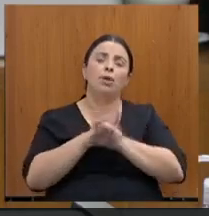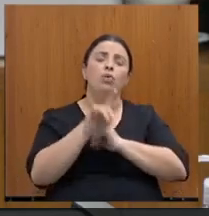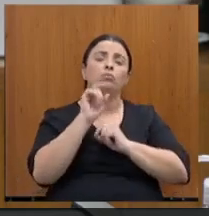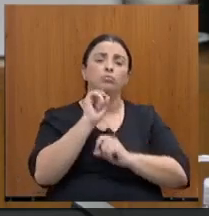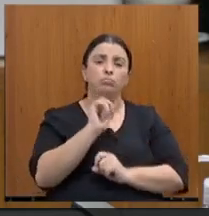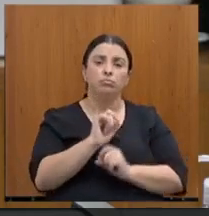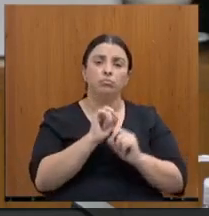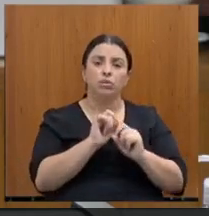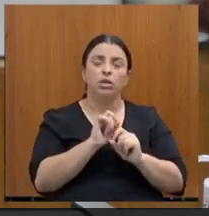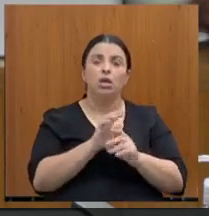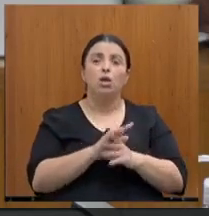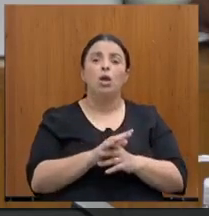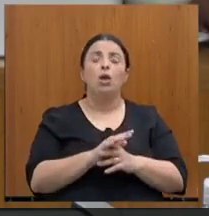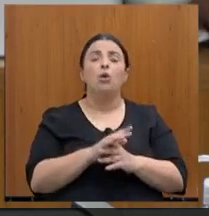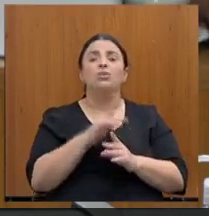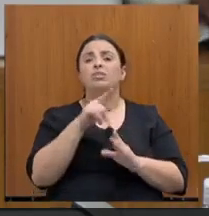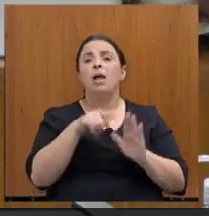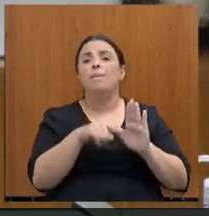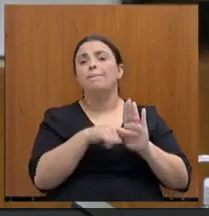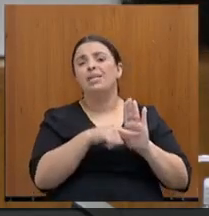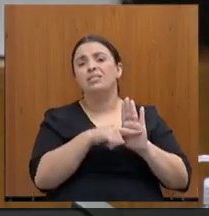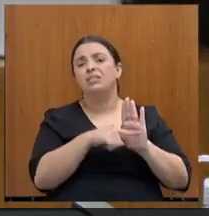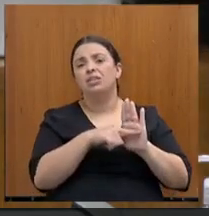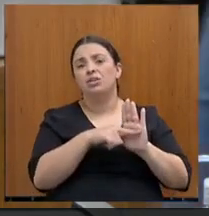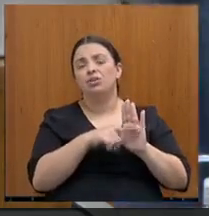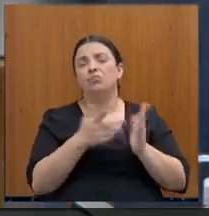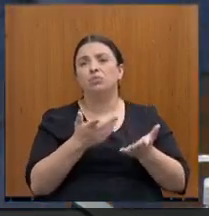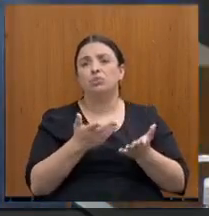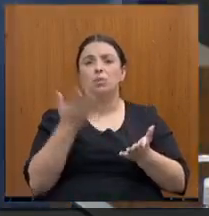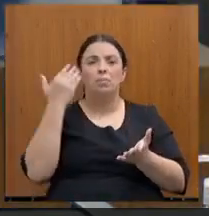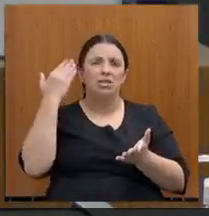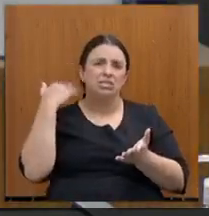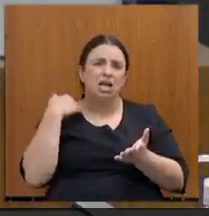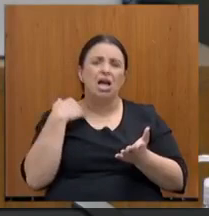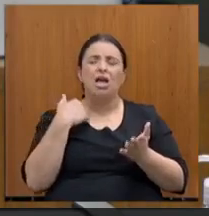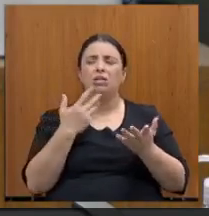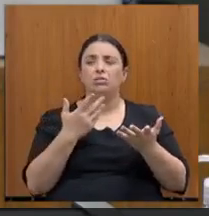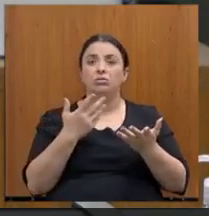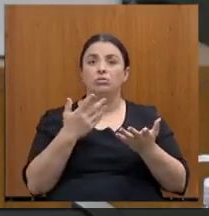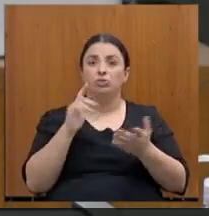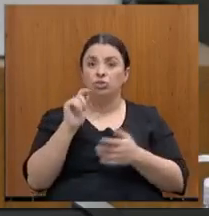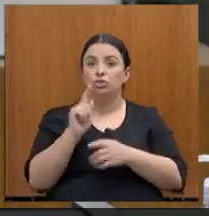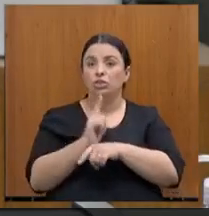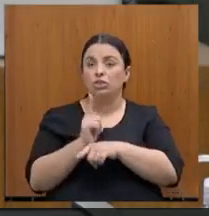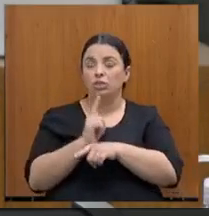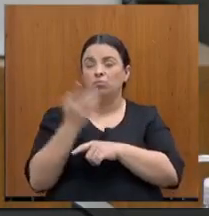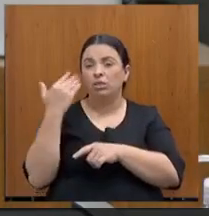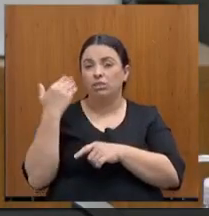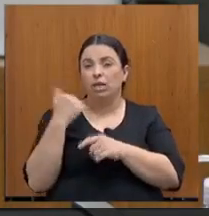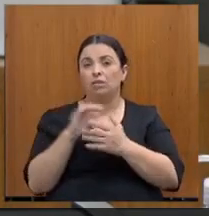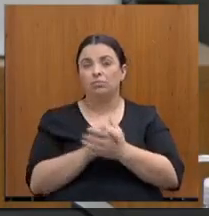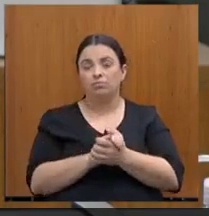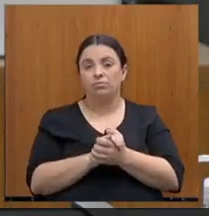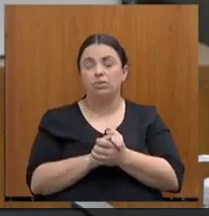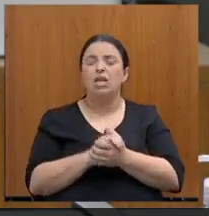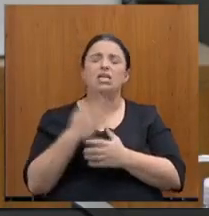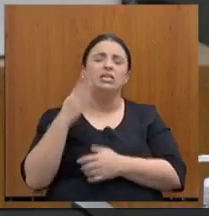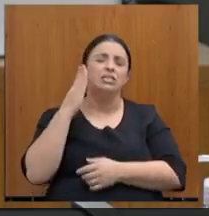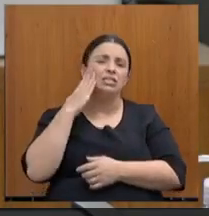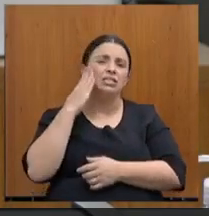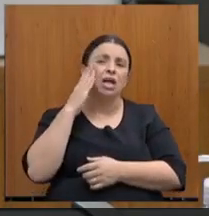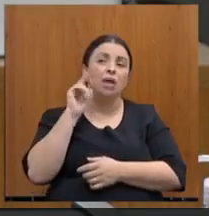relação aos passivos deixados pela gestão anterior. A gente sabe que o governo Zema